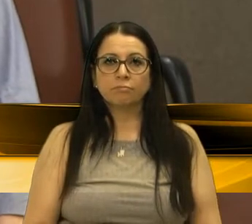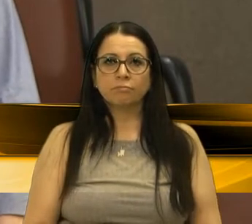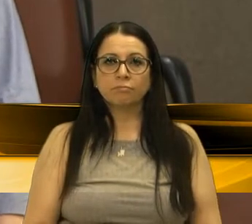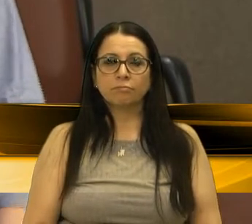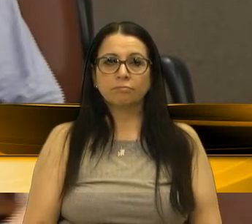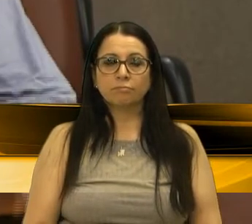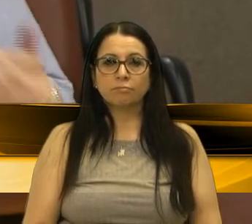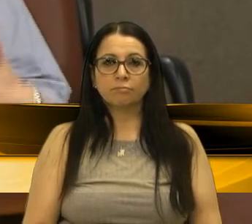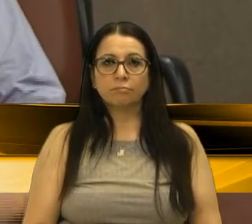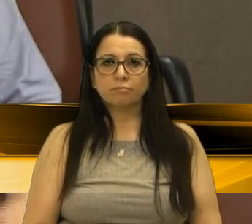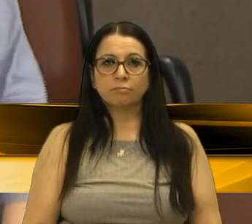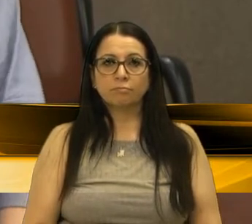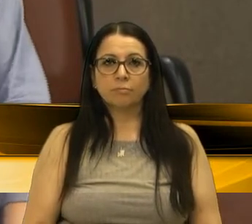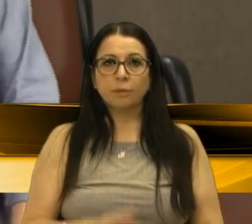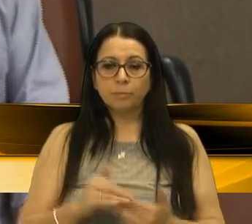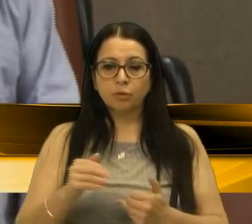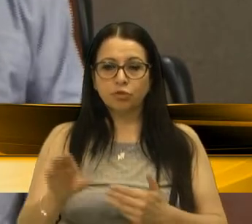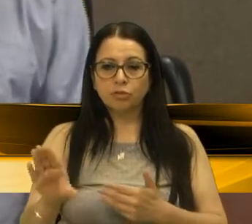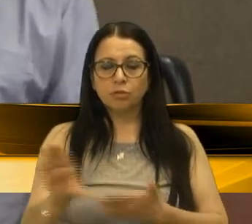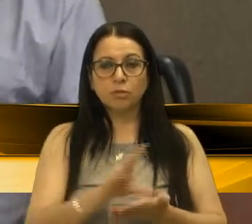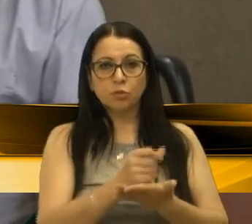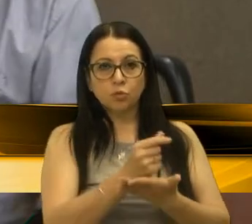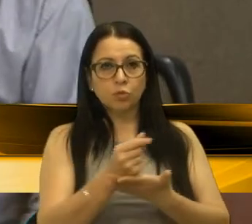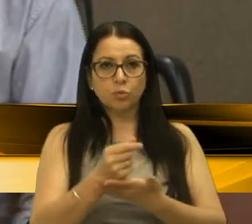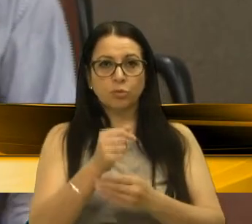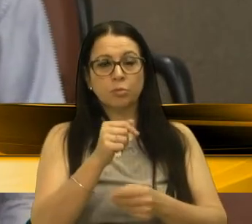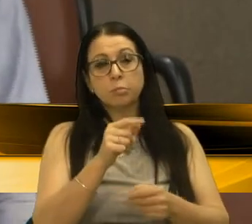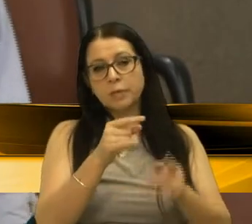você recolher recursos para as entidades assistenciais.